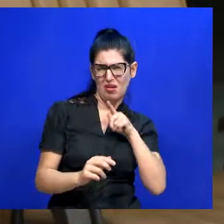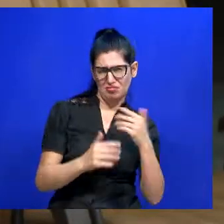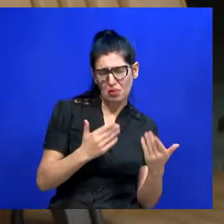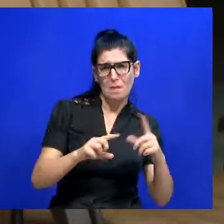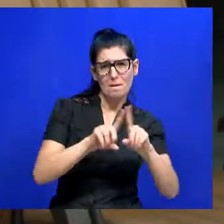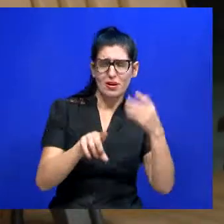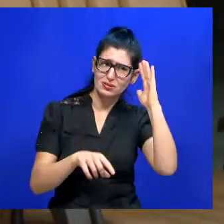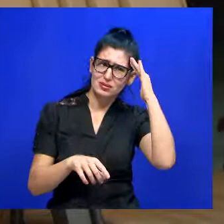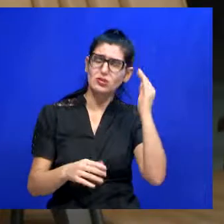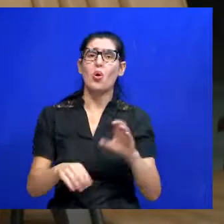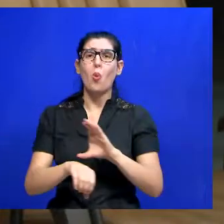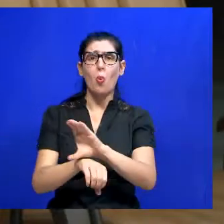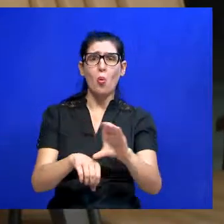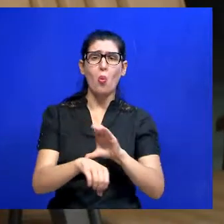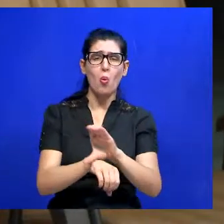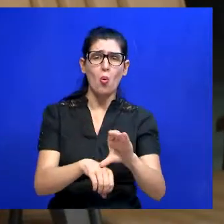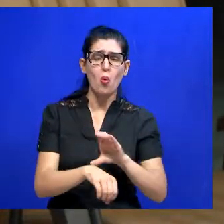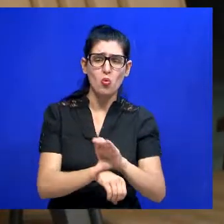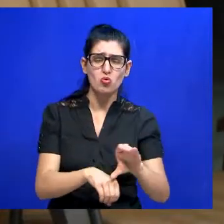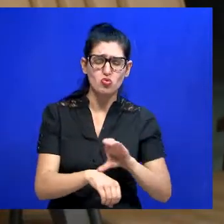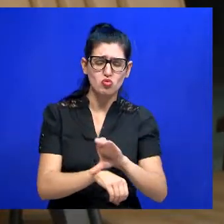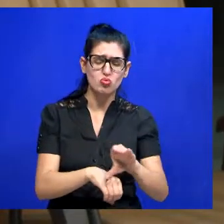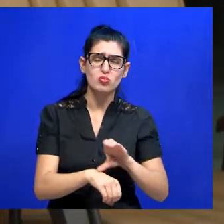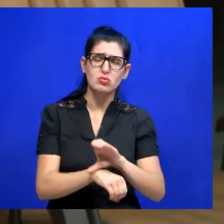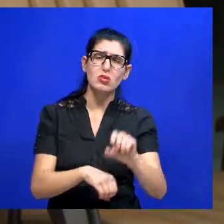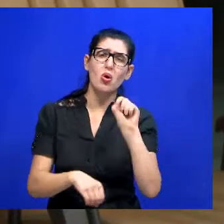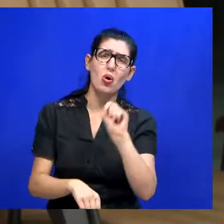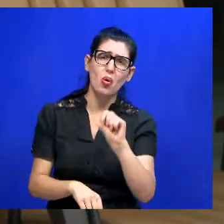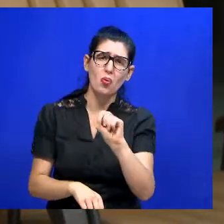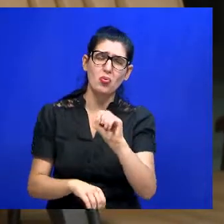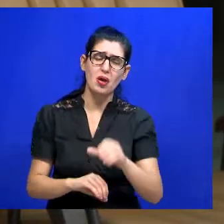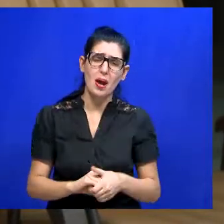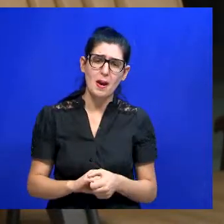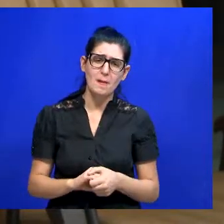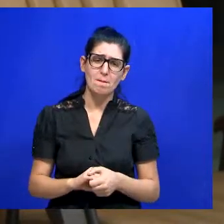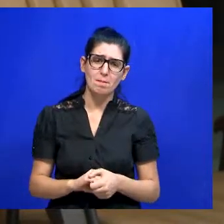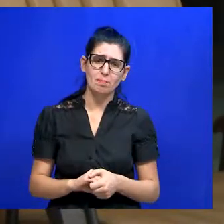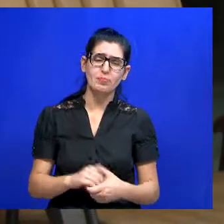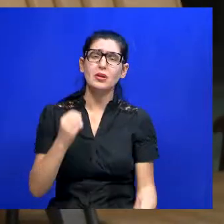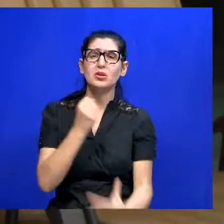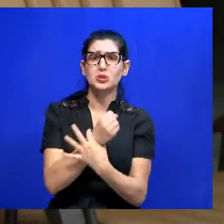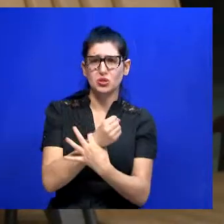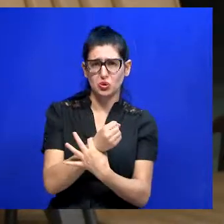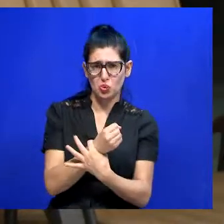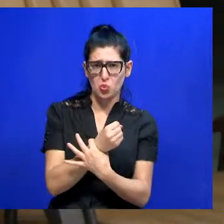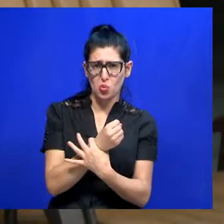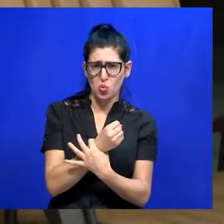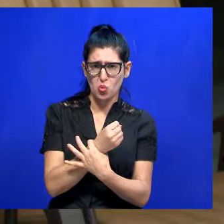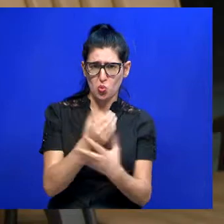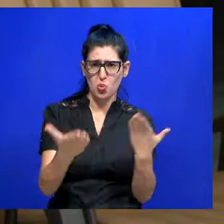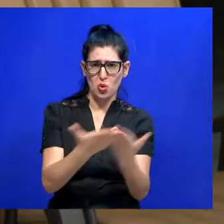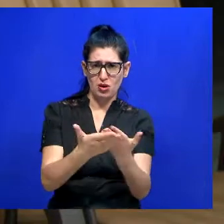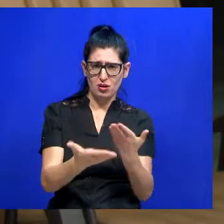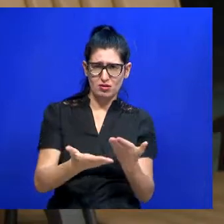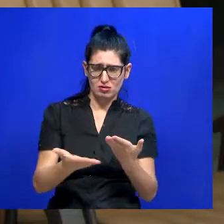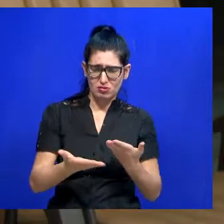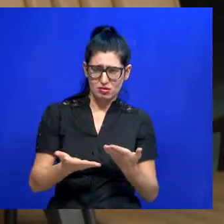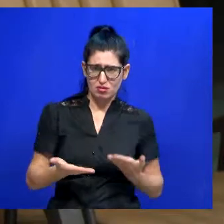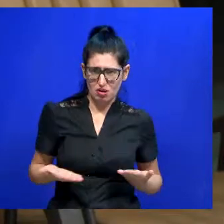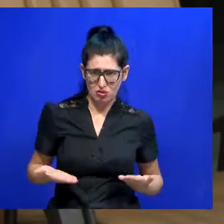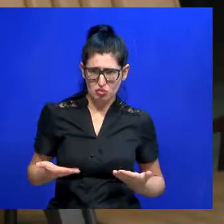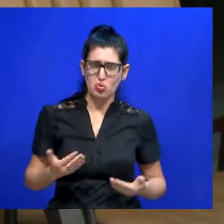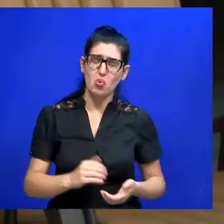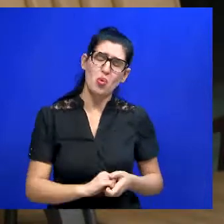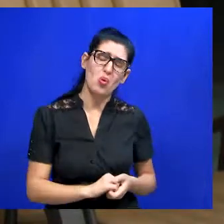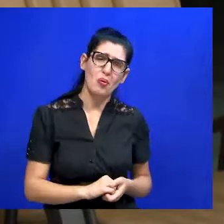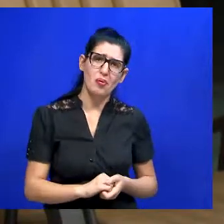A Constituição, ela diz que sobre essa área, sobre a questão do seguro garantia, sobre a questão das licitações, a